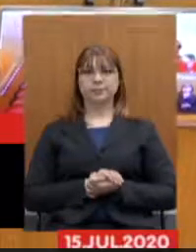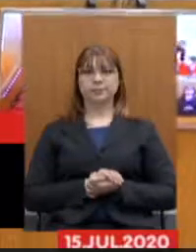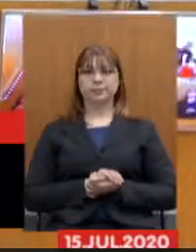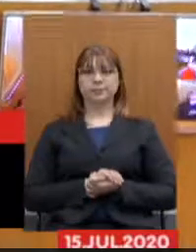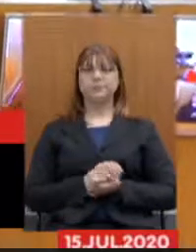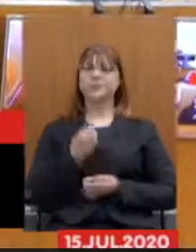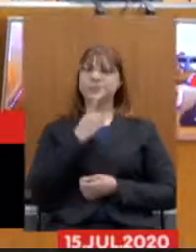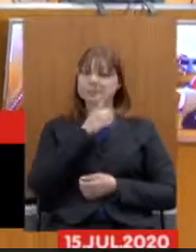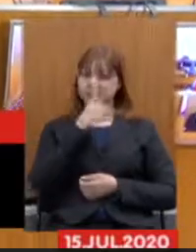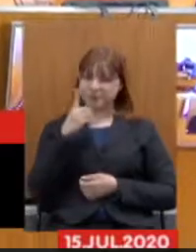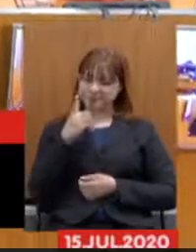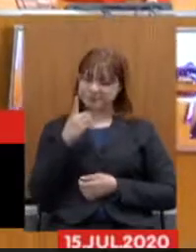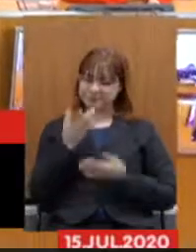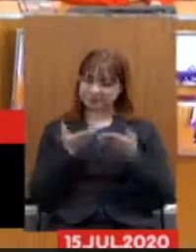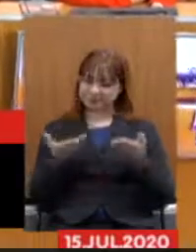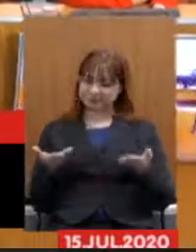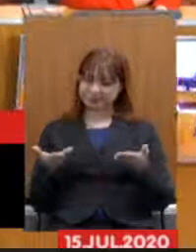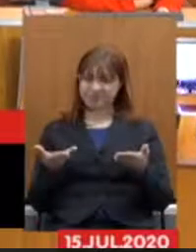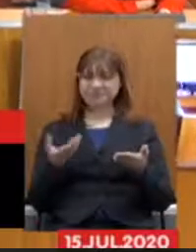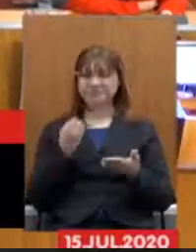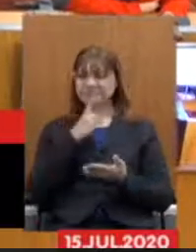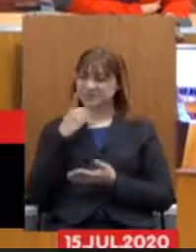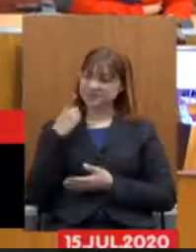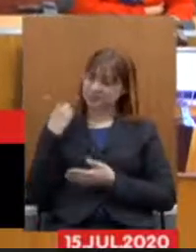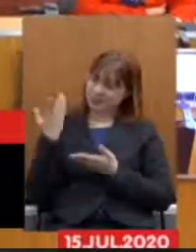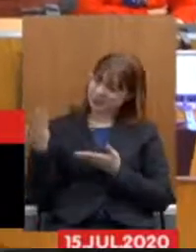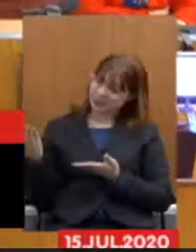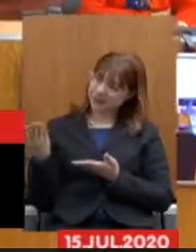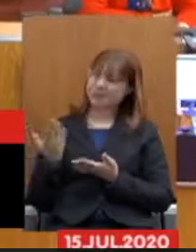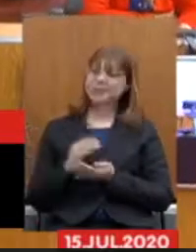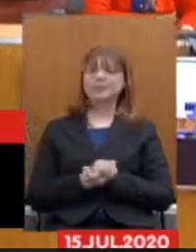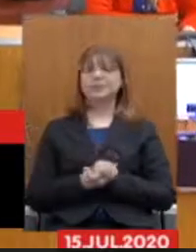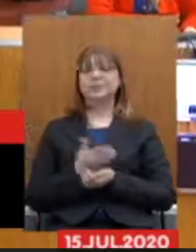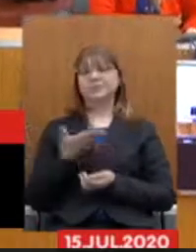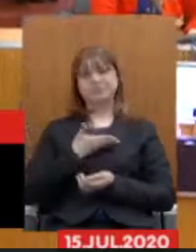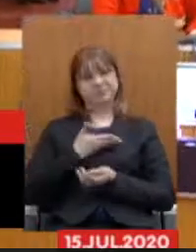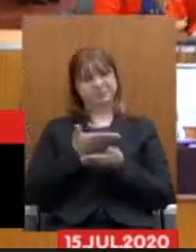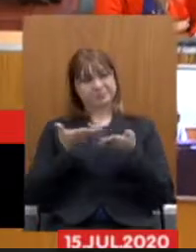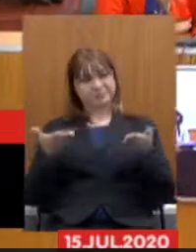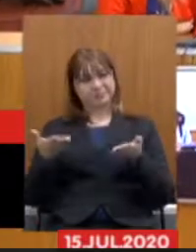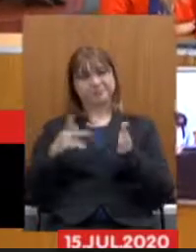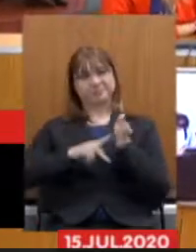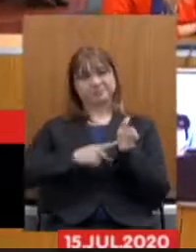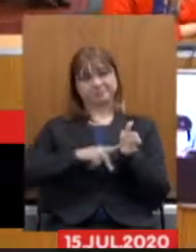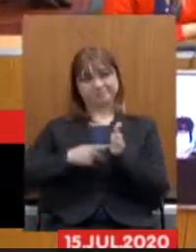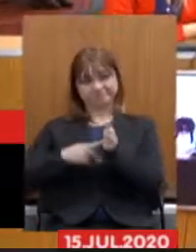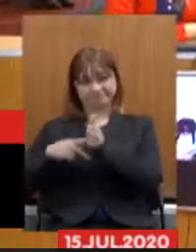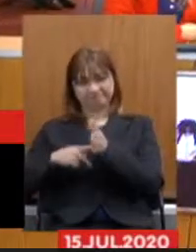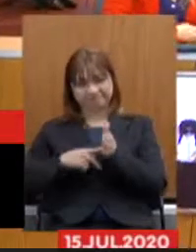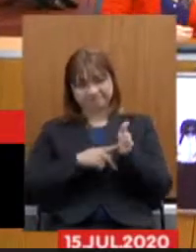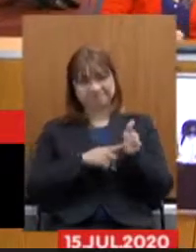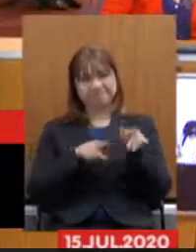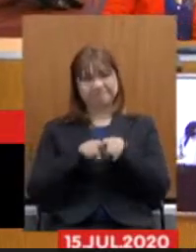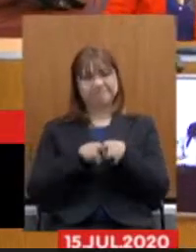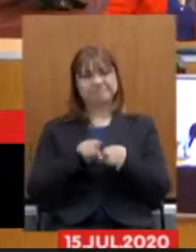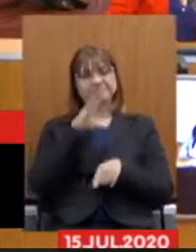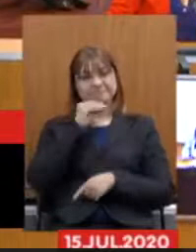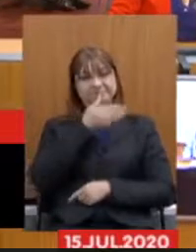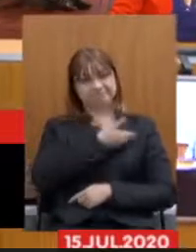Bom dia a todos, bom dia, deputados, bom dia, colegas sindicalistas, servidores.